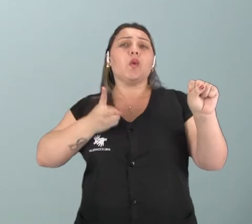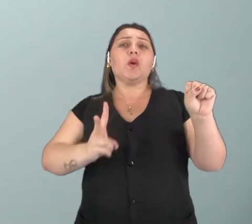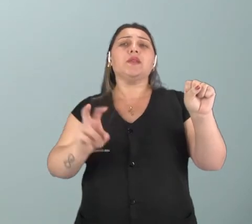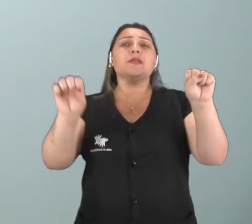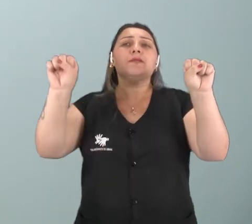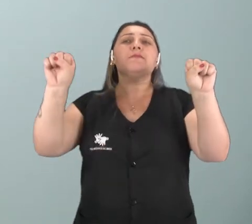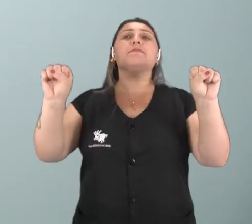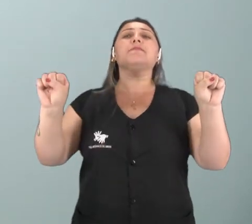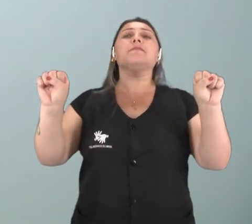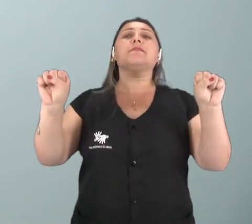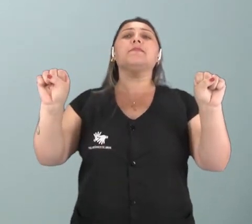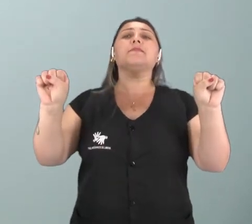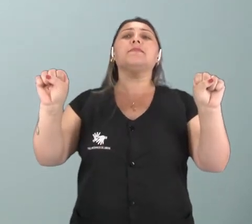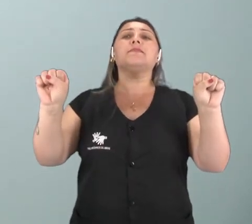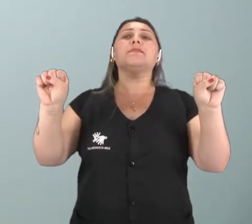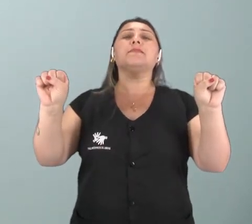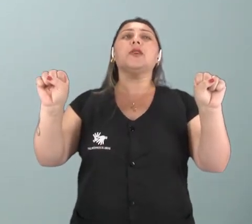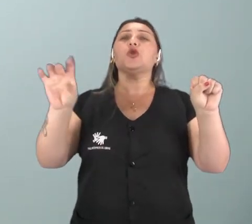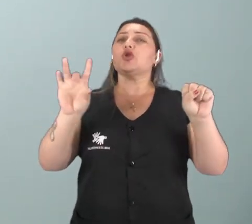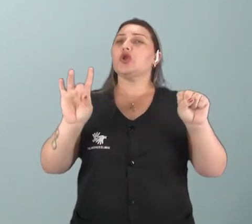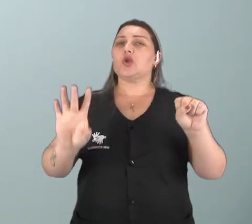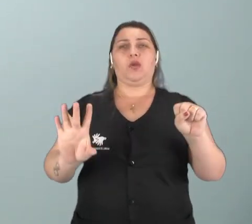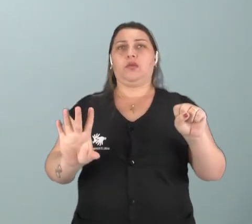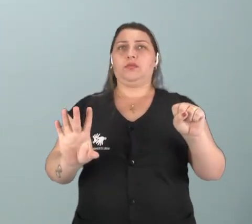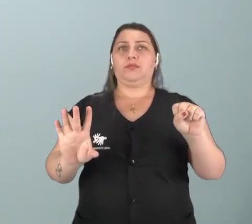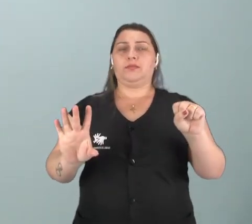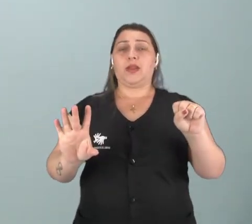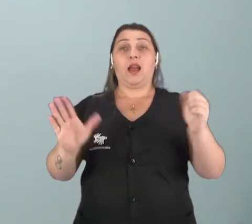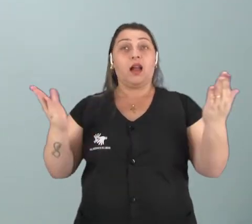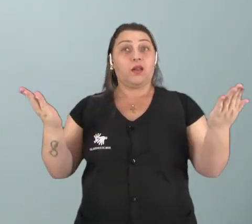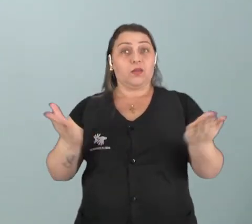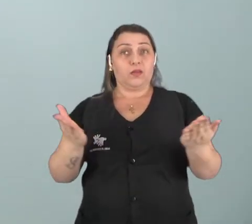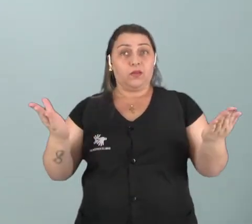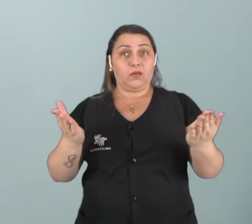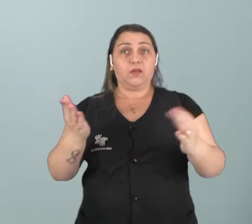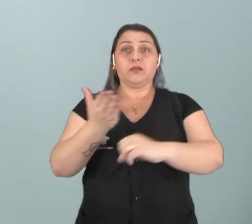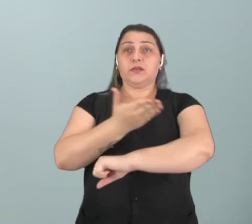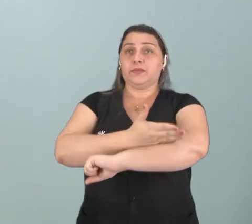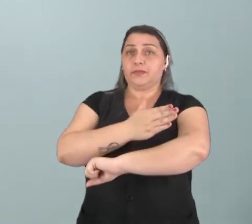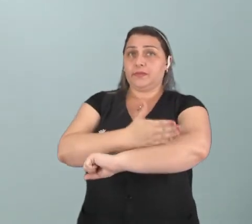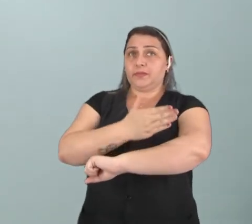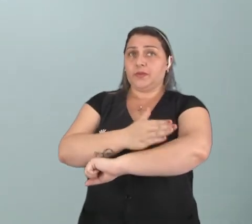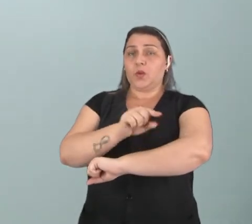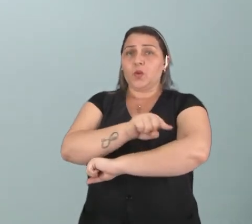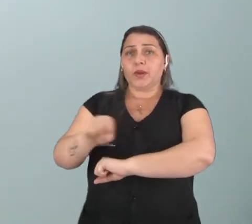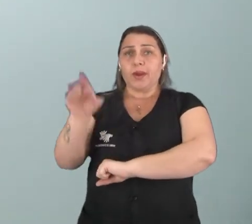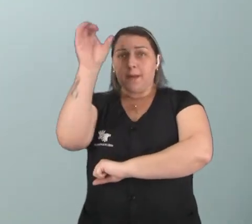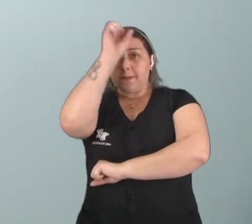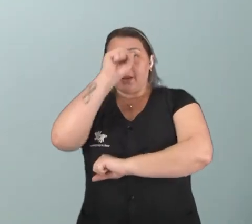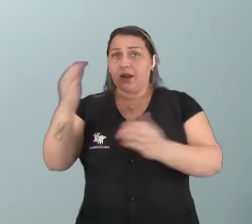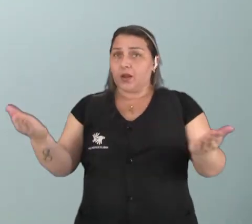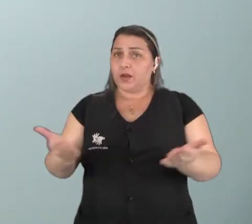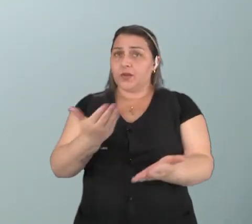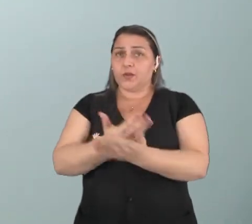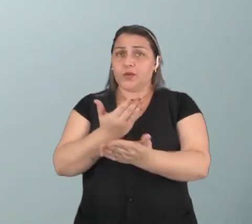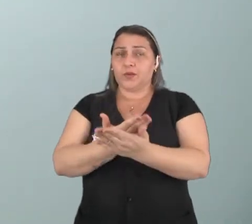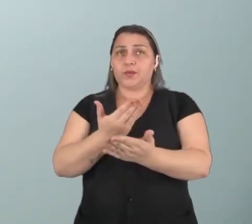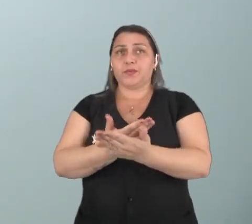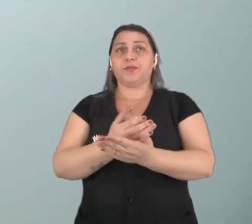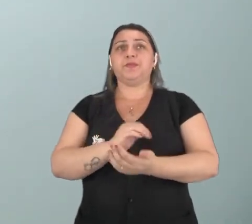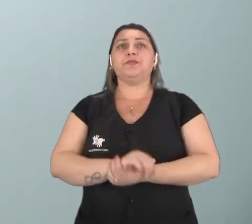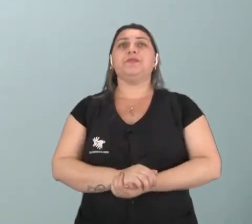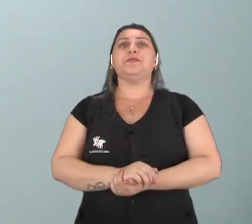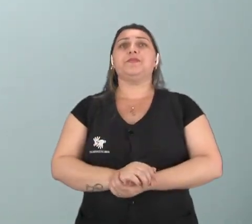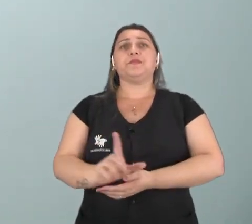ficar nessa posição É somente isso E aí a gente vai exercitar um pouquinho Vamos ver como é que vai ser o nosso exercitando de